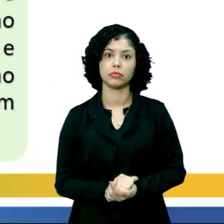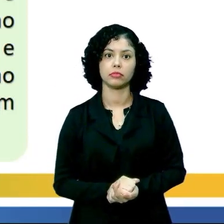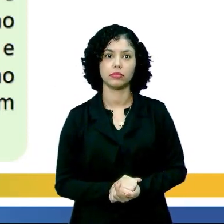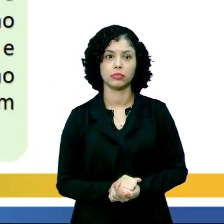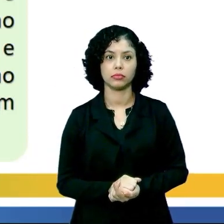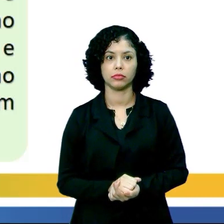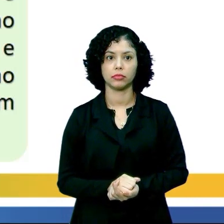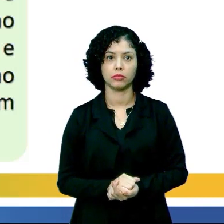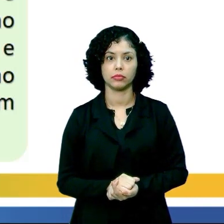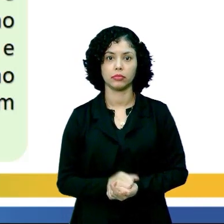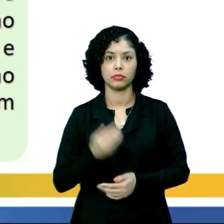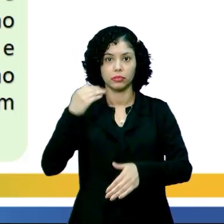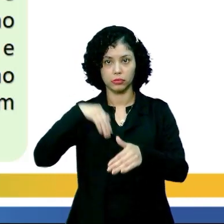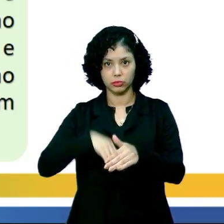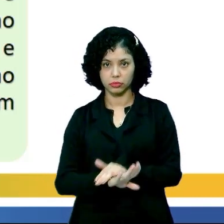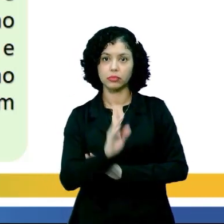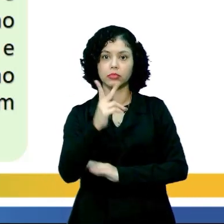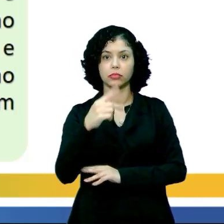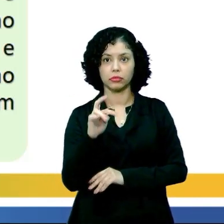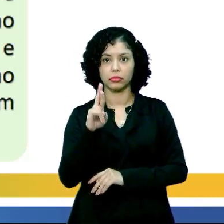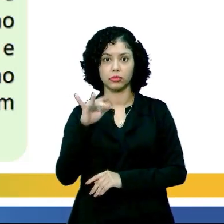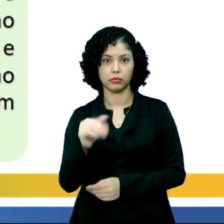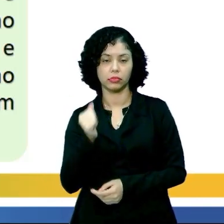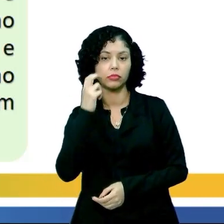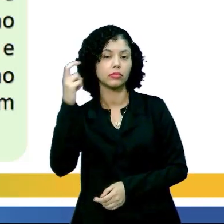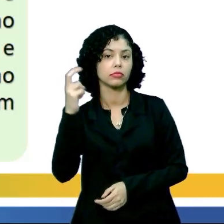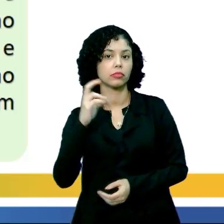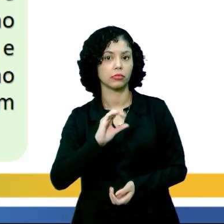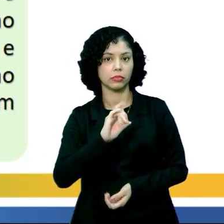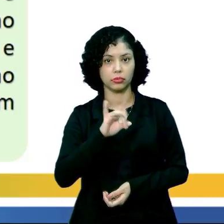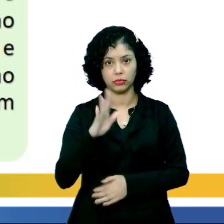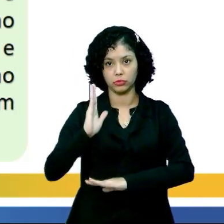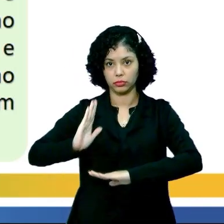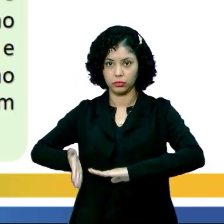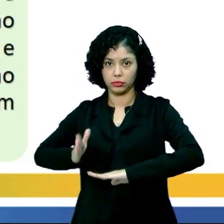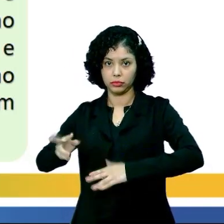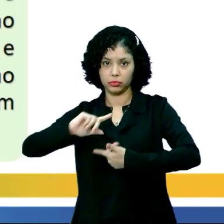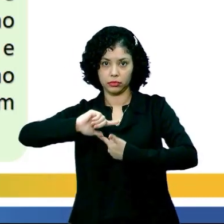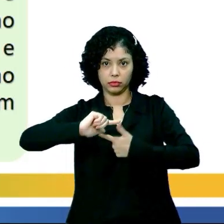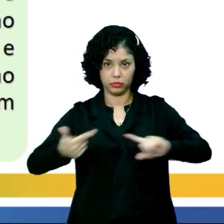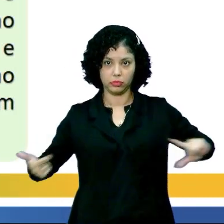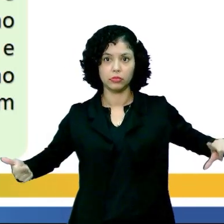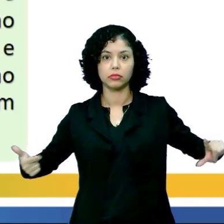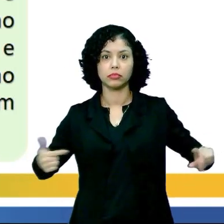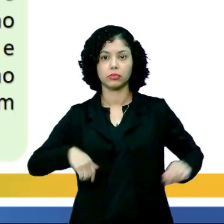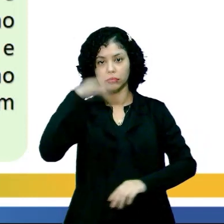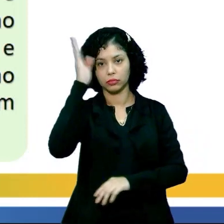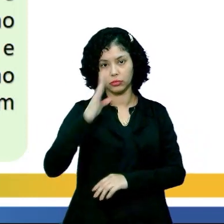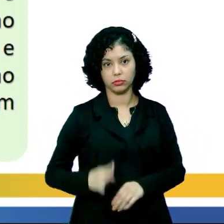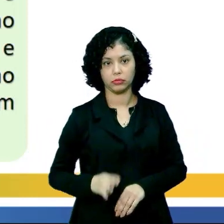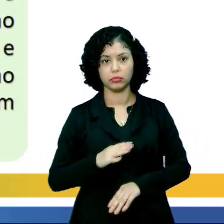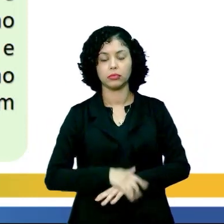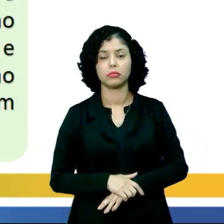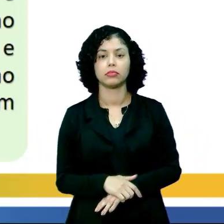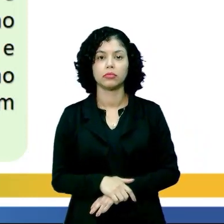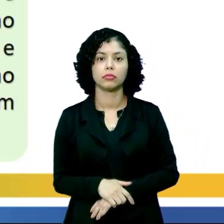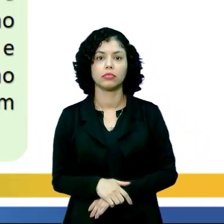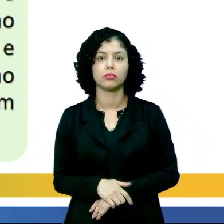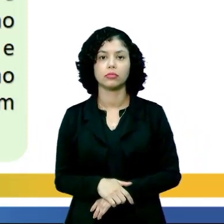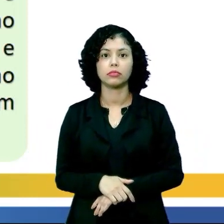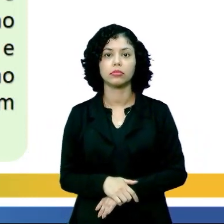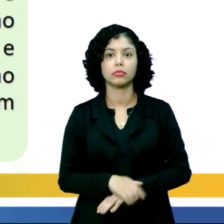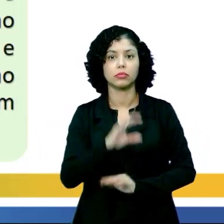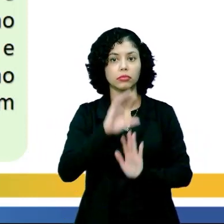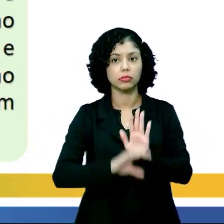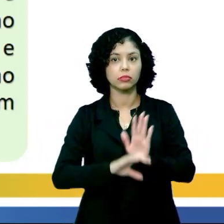salvaguardar o patrimônio cultural, material e imaterial do povo brasileiro, tá? Então,